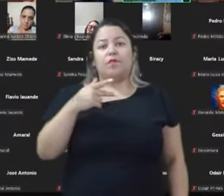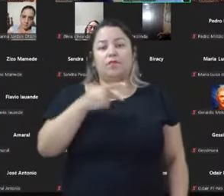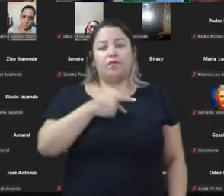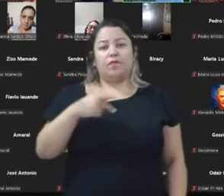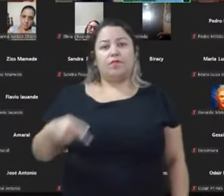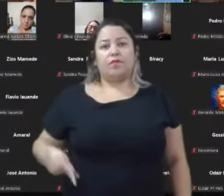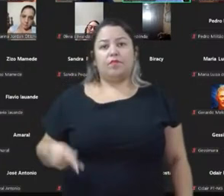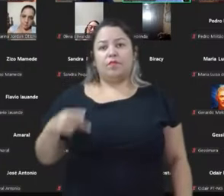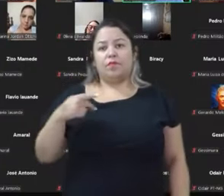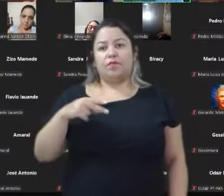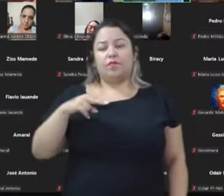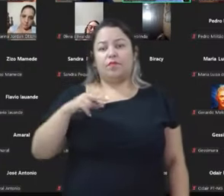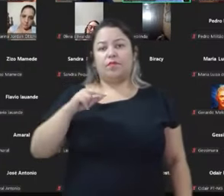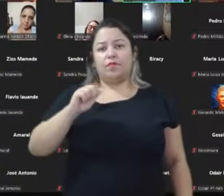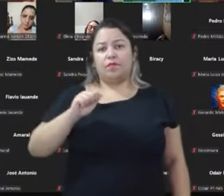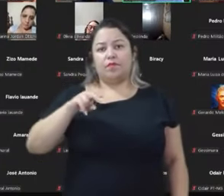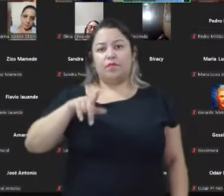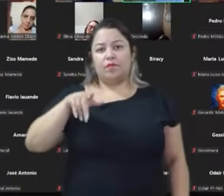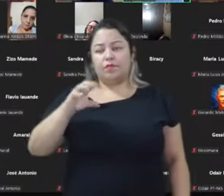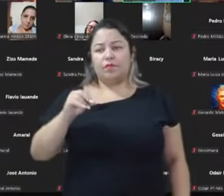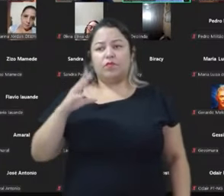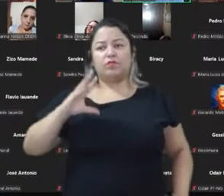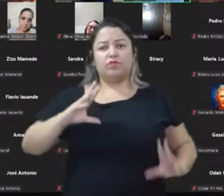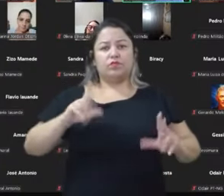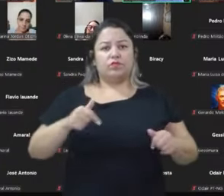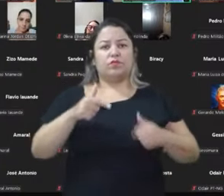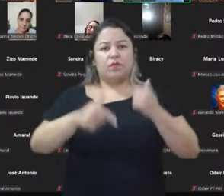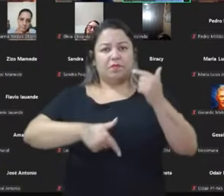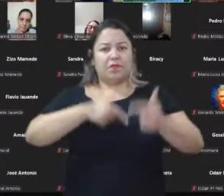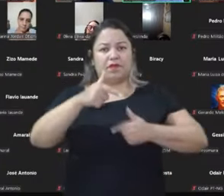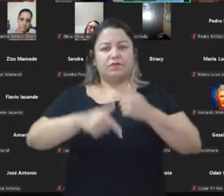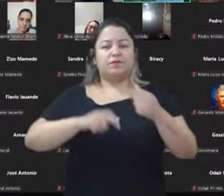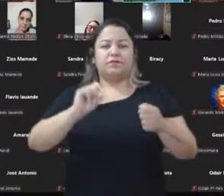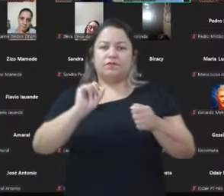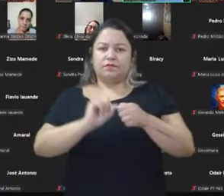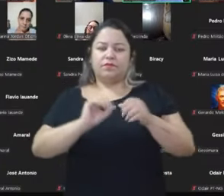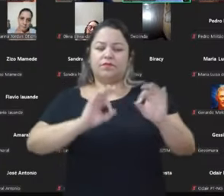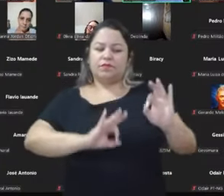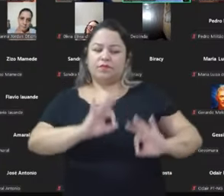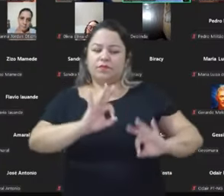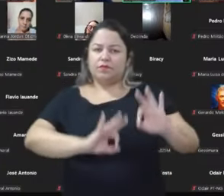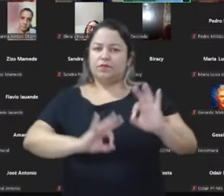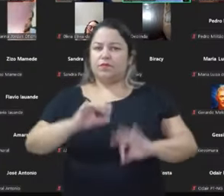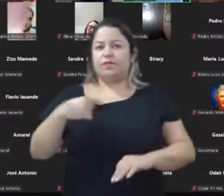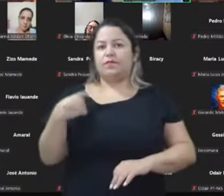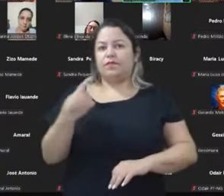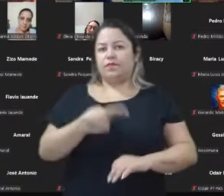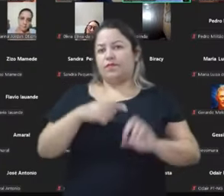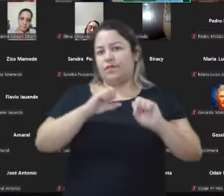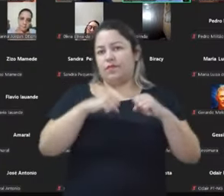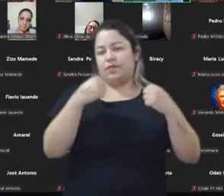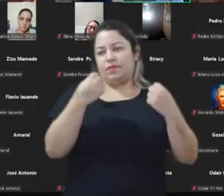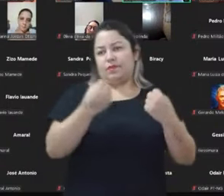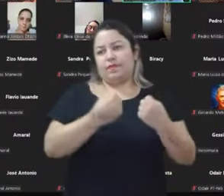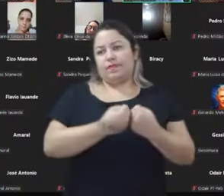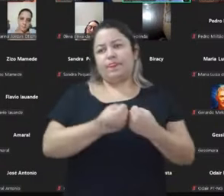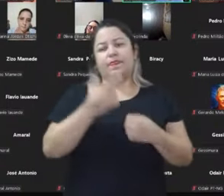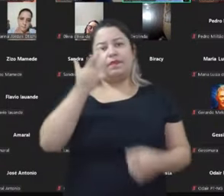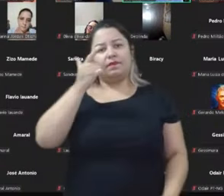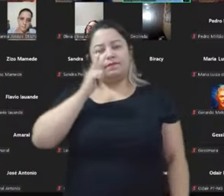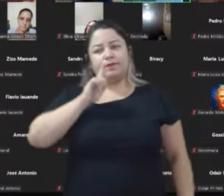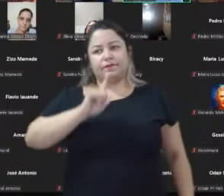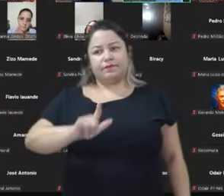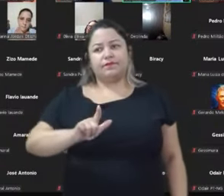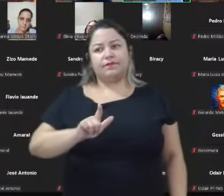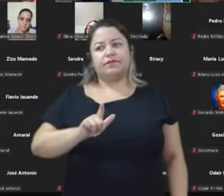Fundação Perseu Abramo, saudar todo esse trabalho que tem sido feito de preparação dos nossos seminários e deixar mais uma vez aqui